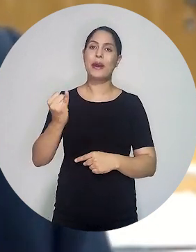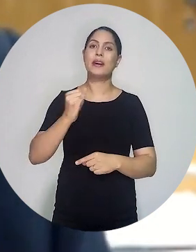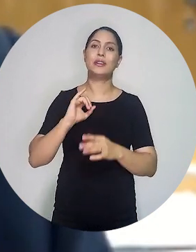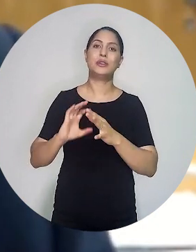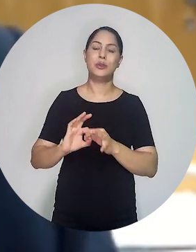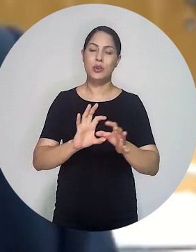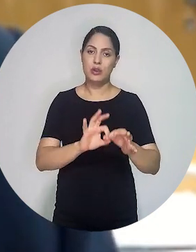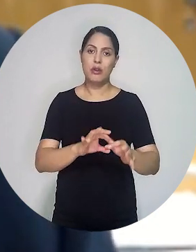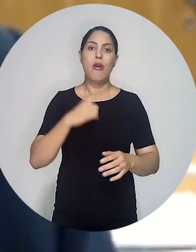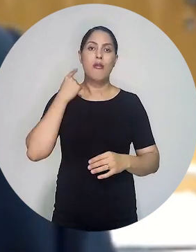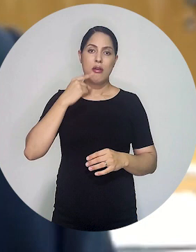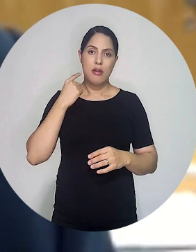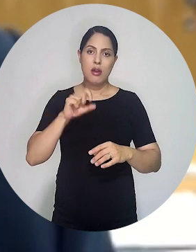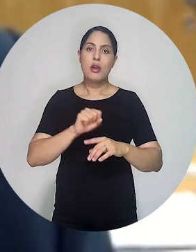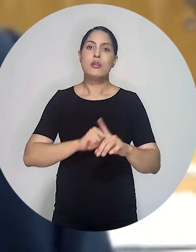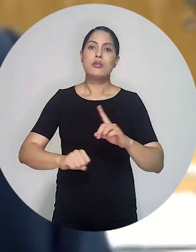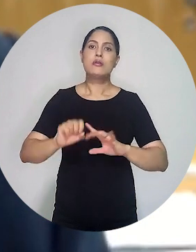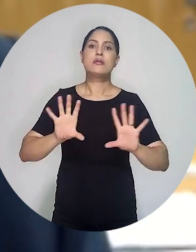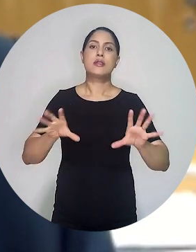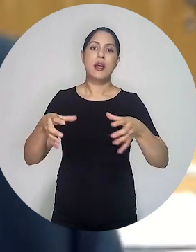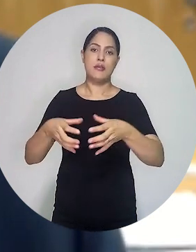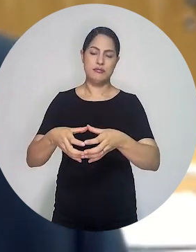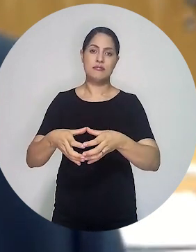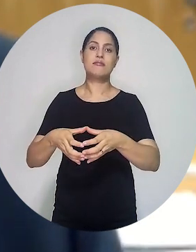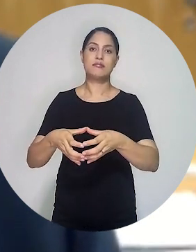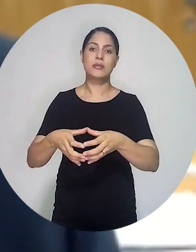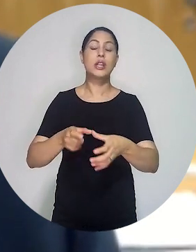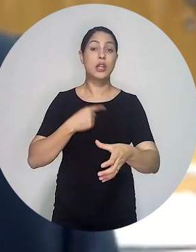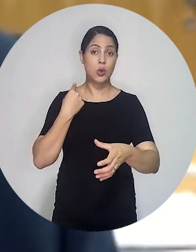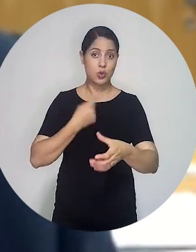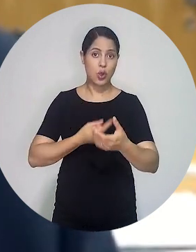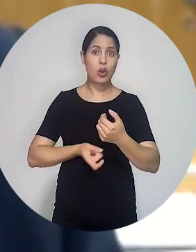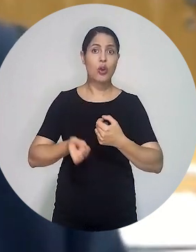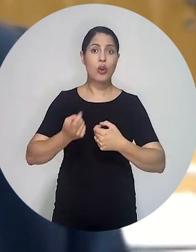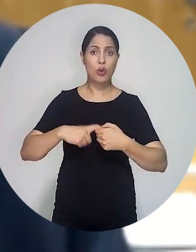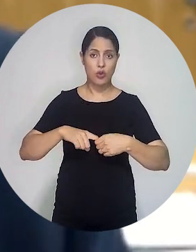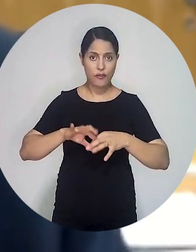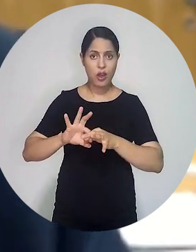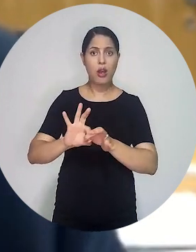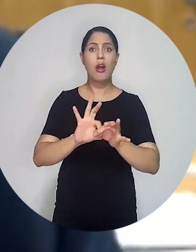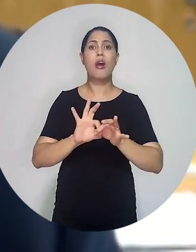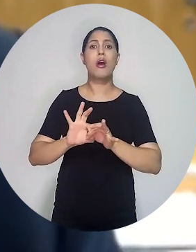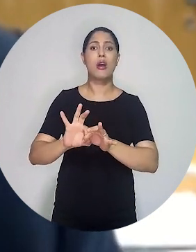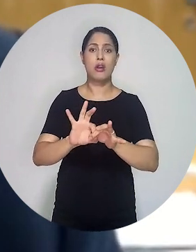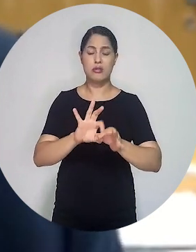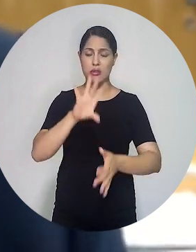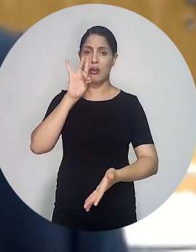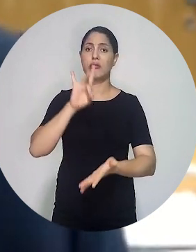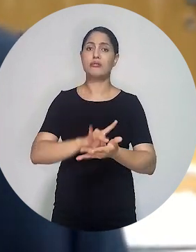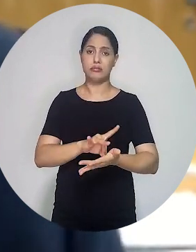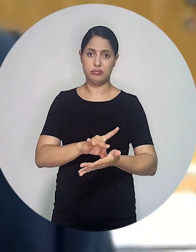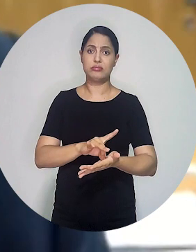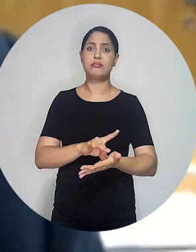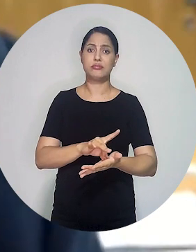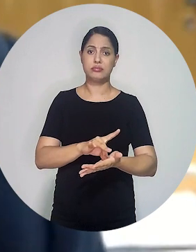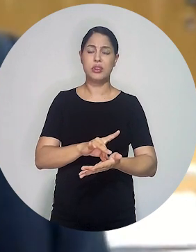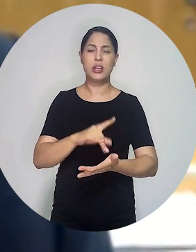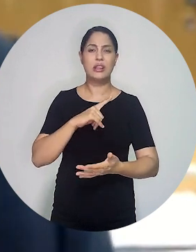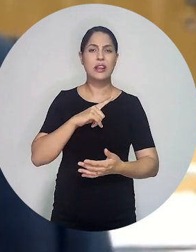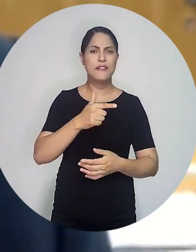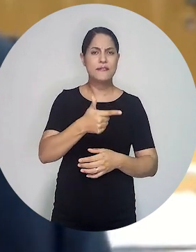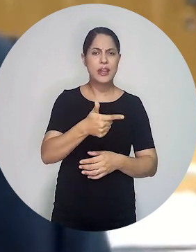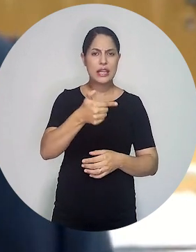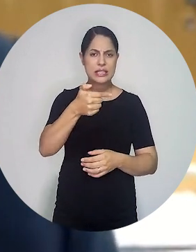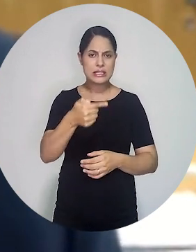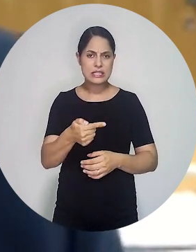defesa daquilo que é importante para as sociedades de advogados. Por isso, temos esse consórcio, um consórcio verdadeiro entre a Ordem dos